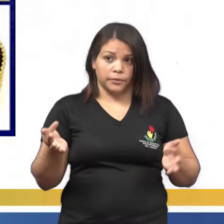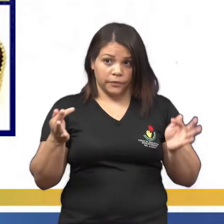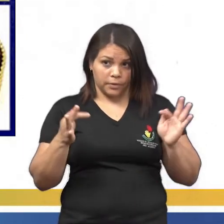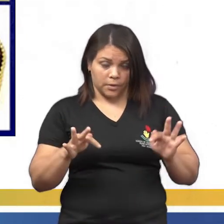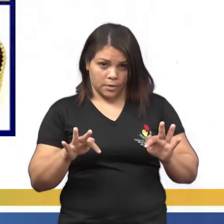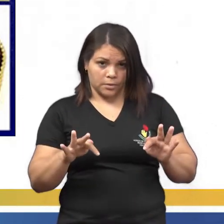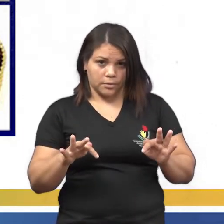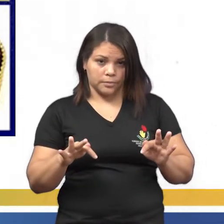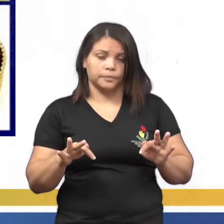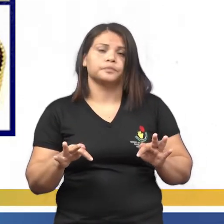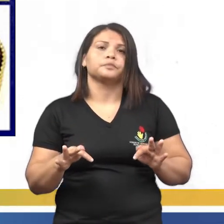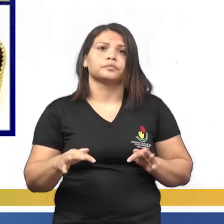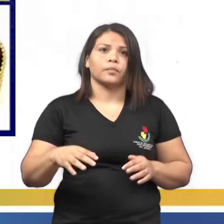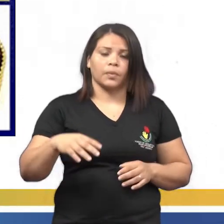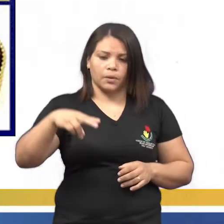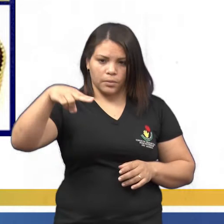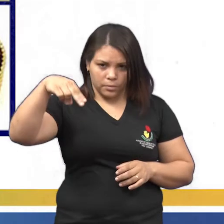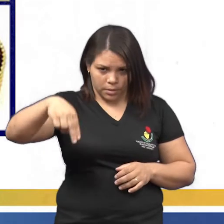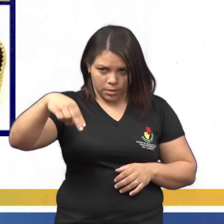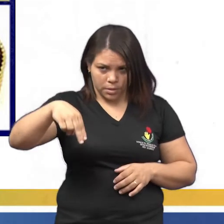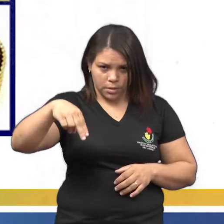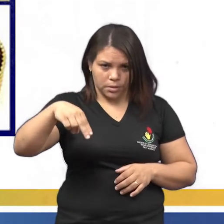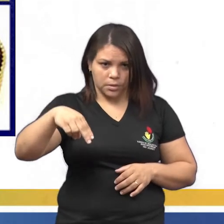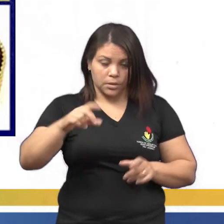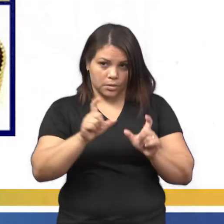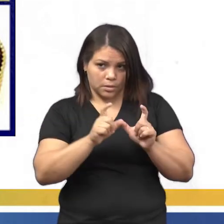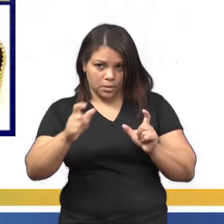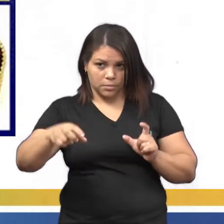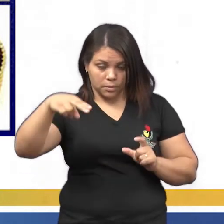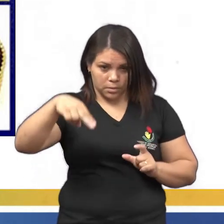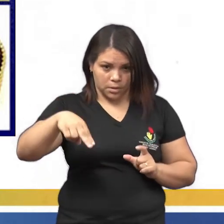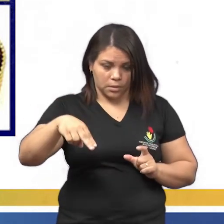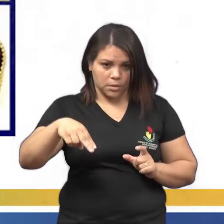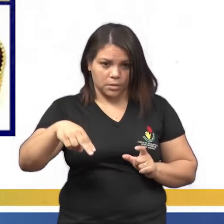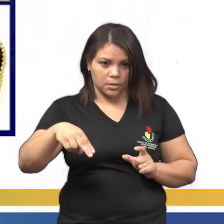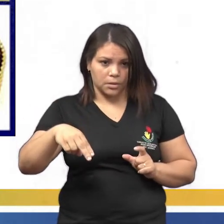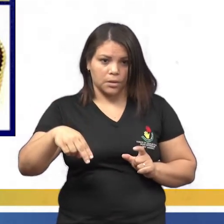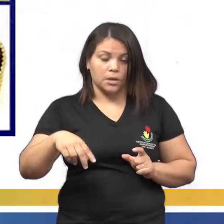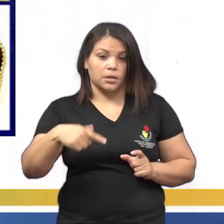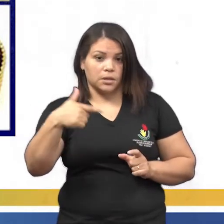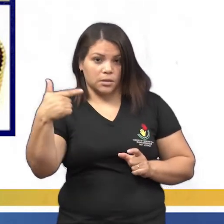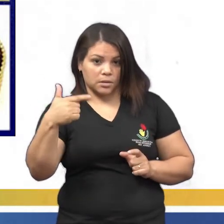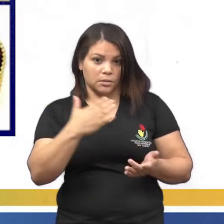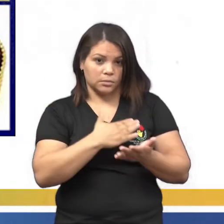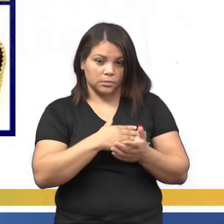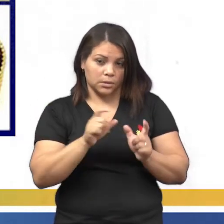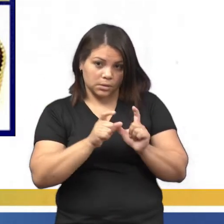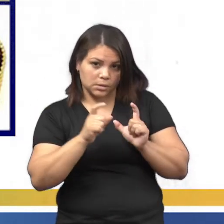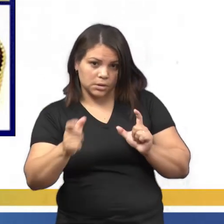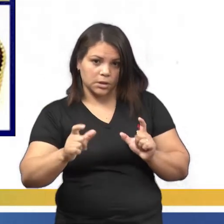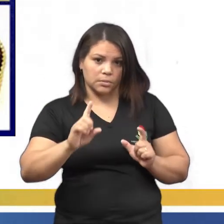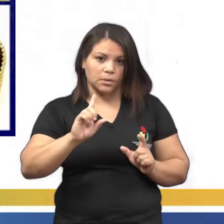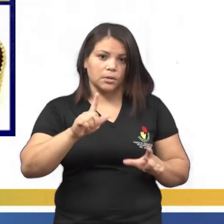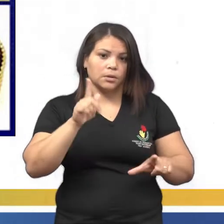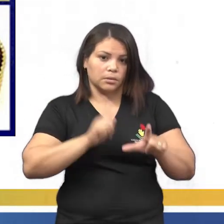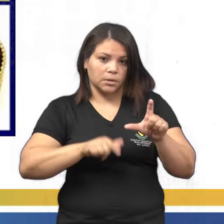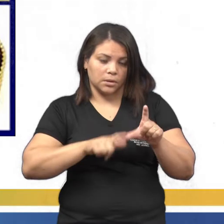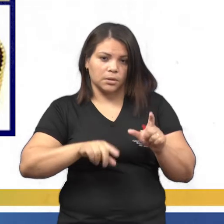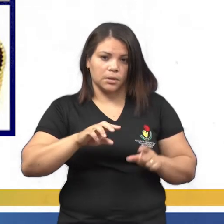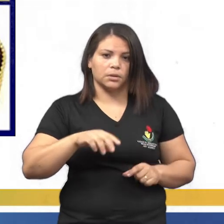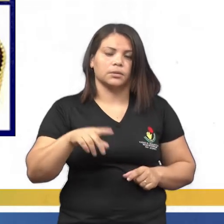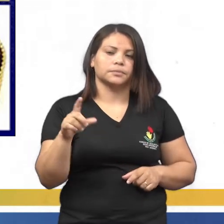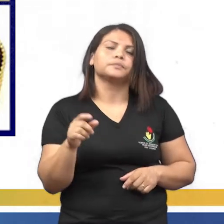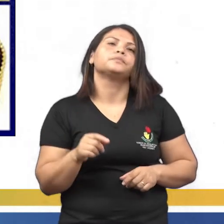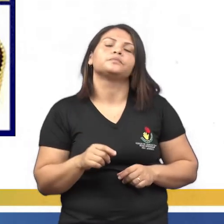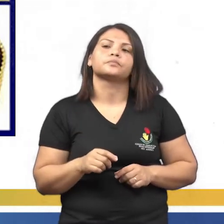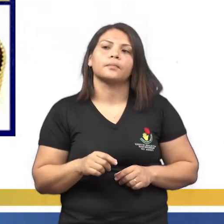sílaba termina com N, né? E, no caso, a segunda sílaba inicia com outra letra, sem C, P ou